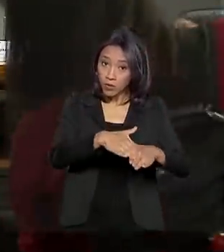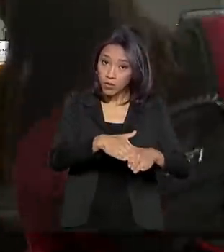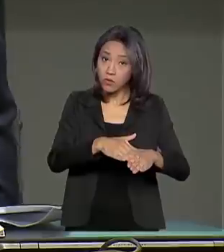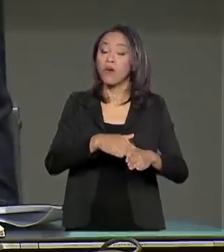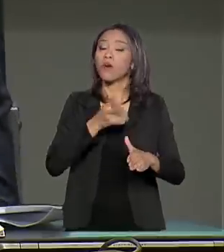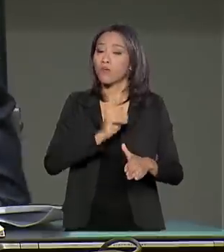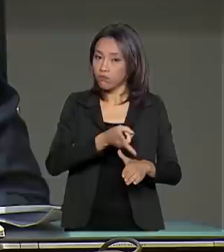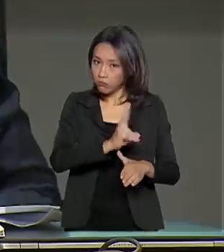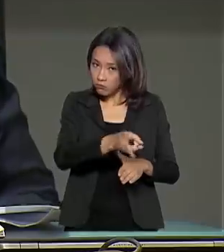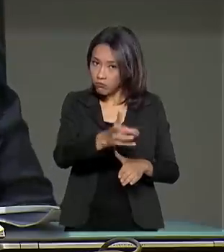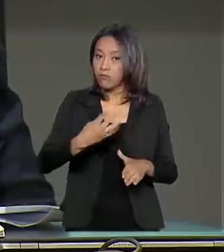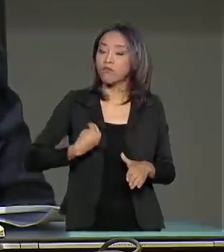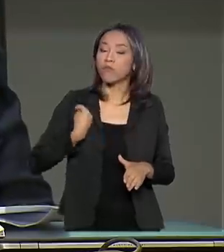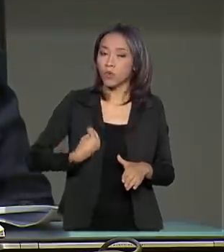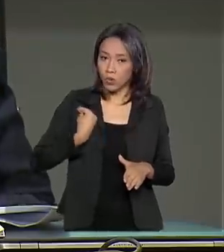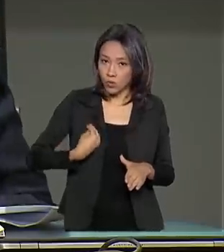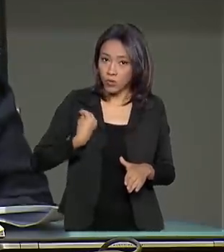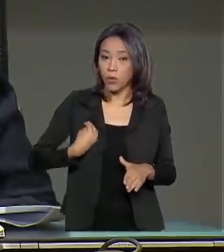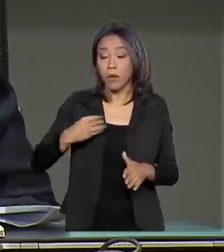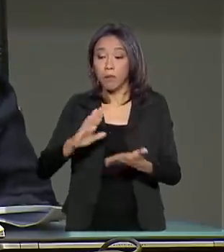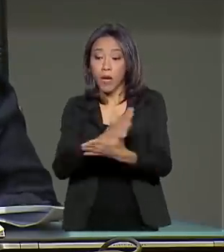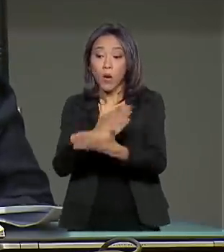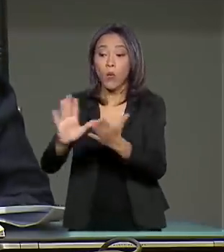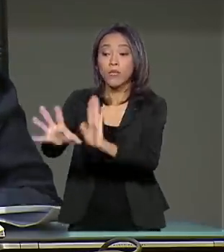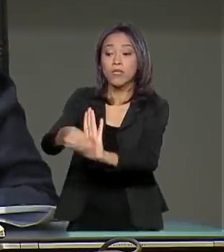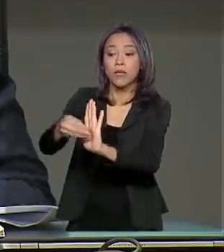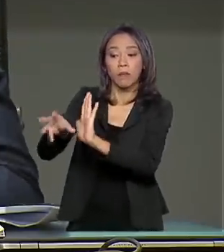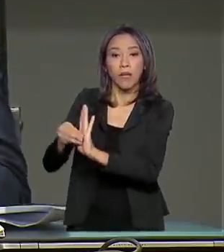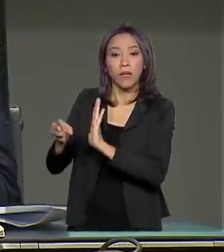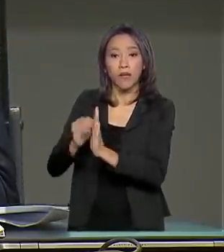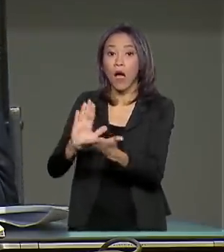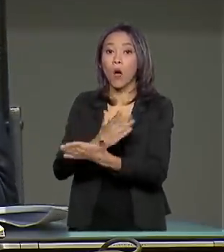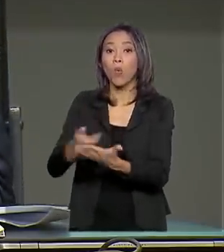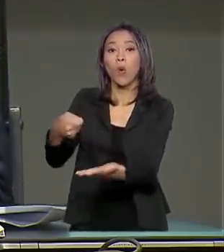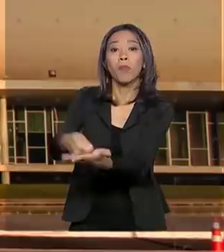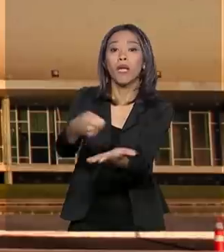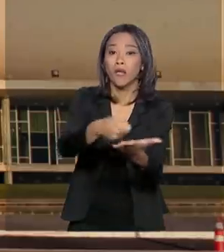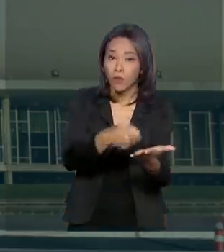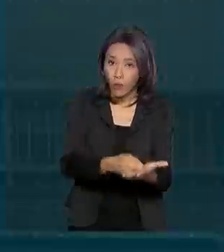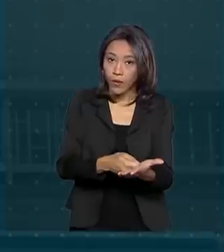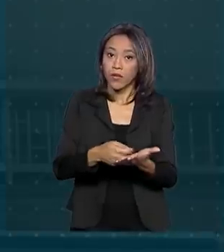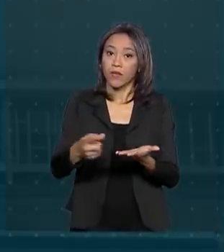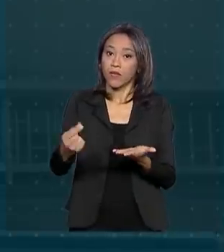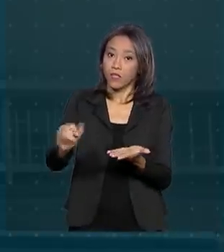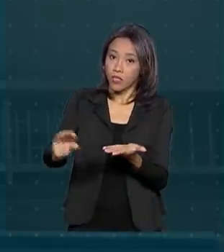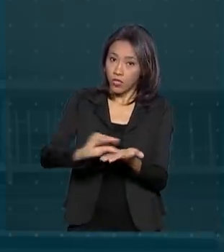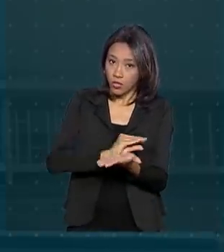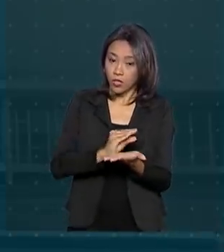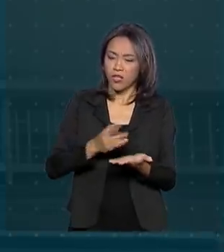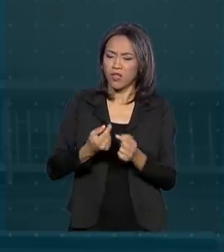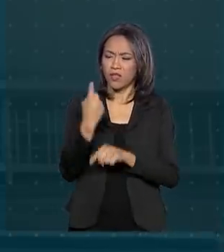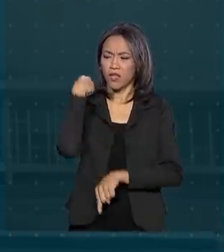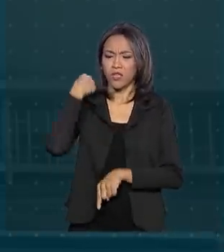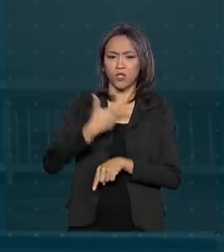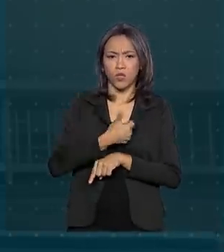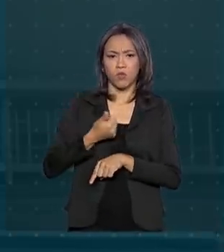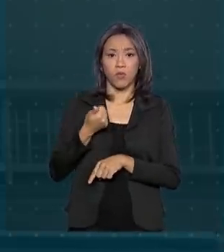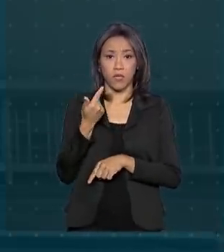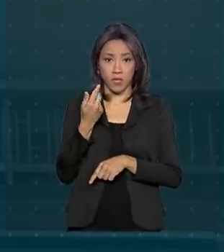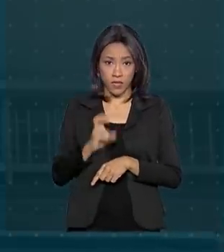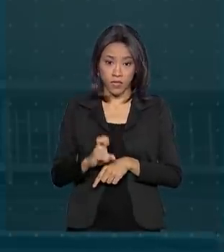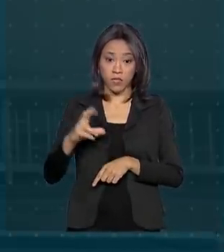existir e, para algumas emendas, ainda é obrigatória a liberação dos recursos. Desde 2015, as emendas